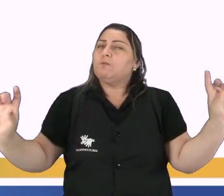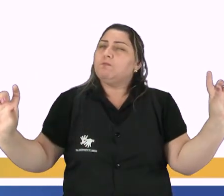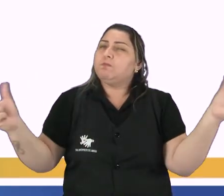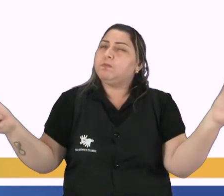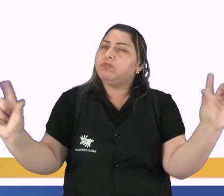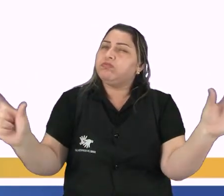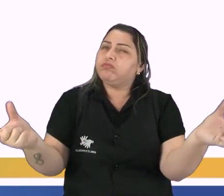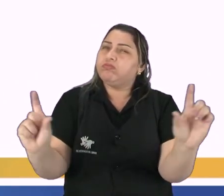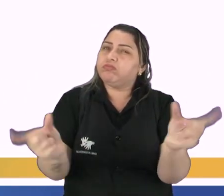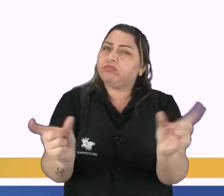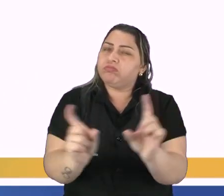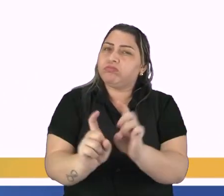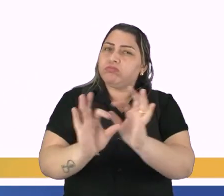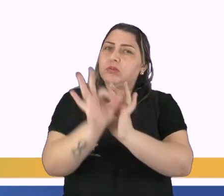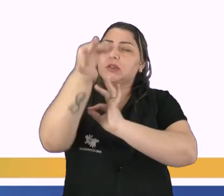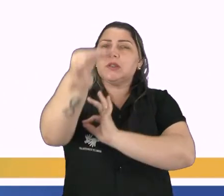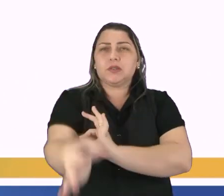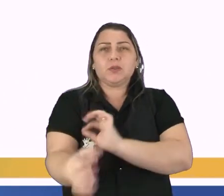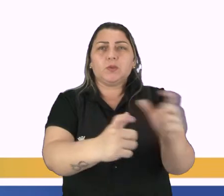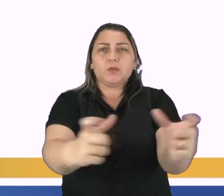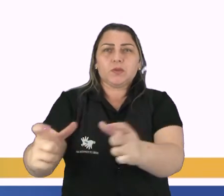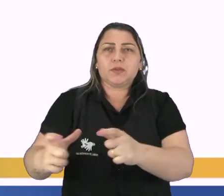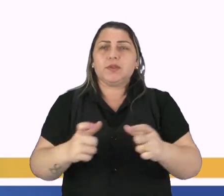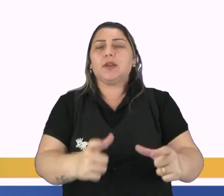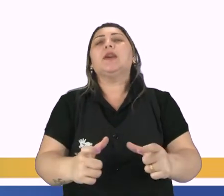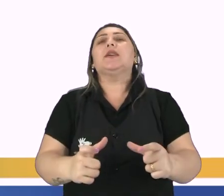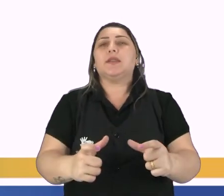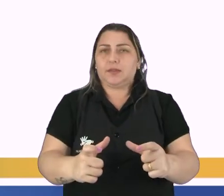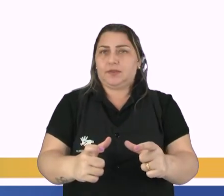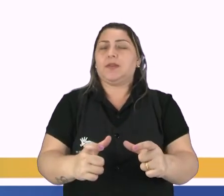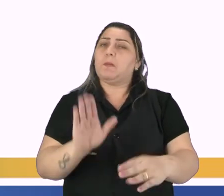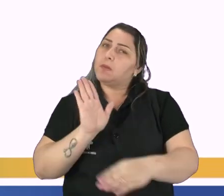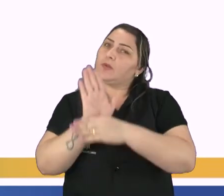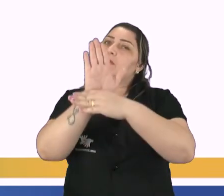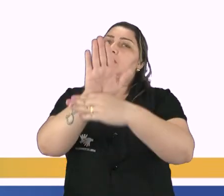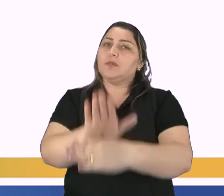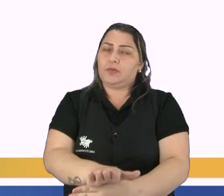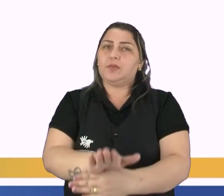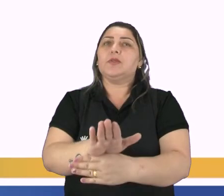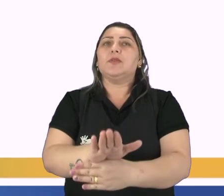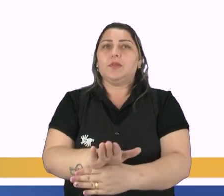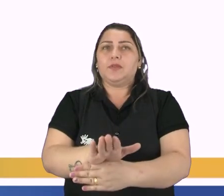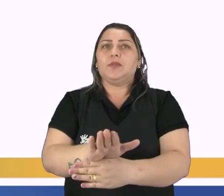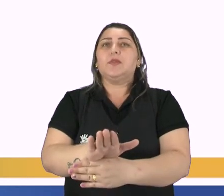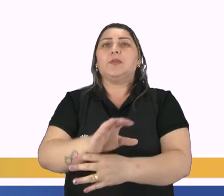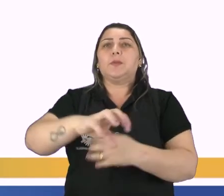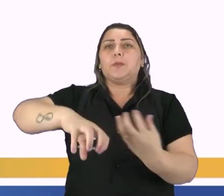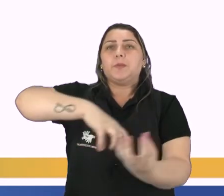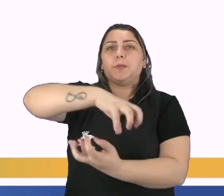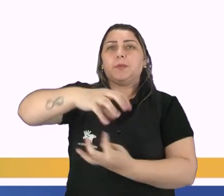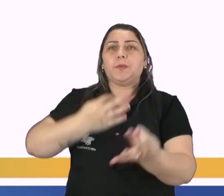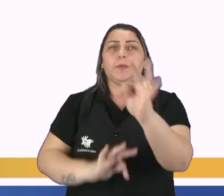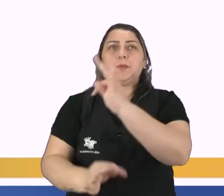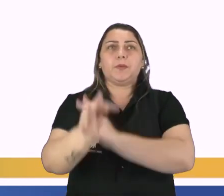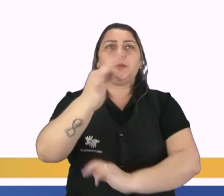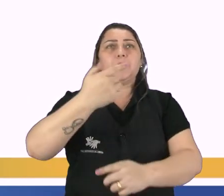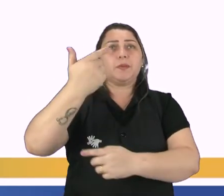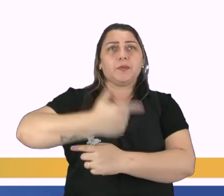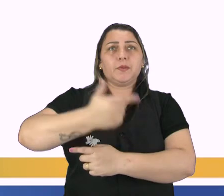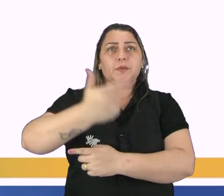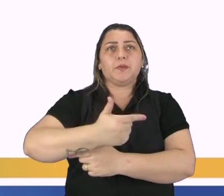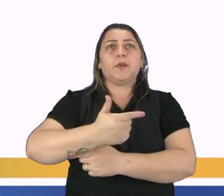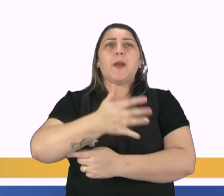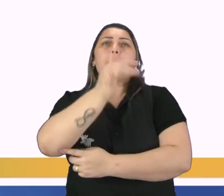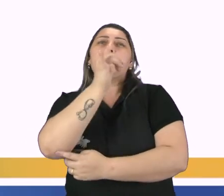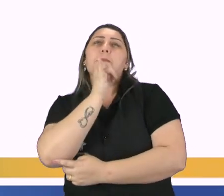diminuição das distâncias entre lugares. Isso foi uma das contribuições da revolução tecnológica. Segunda questão,